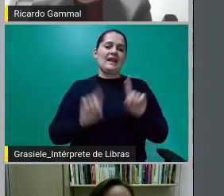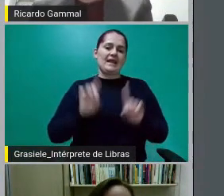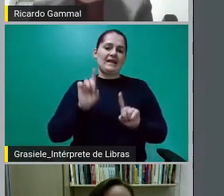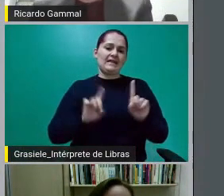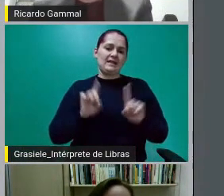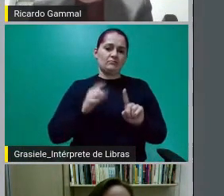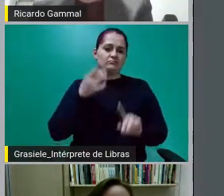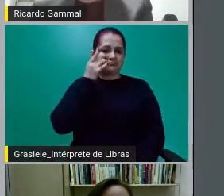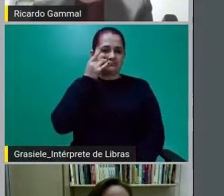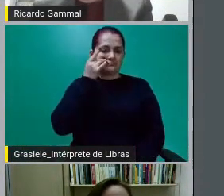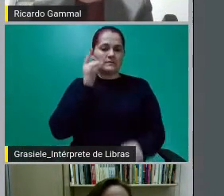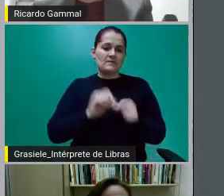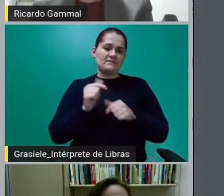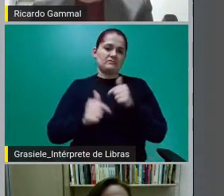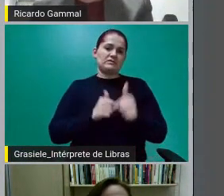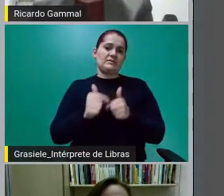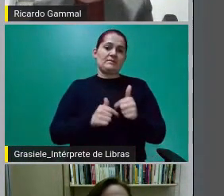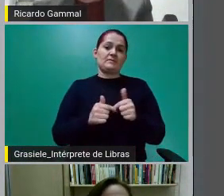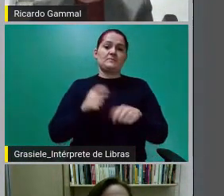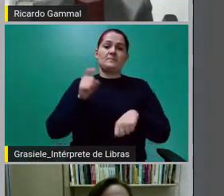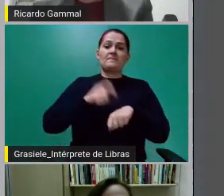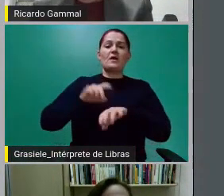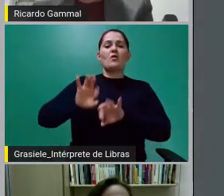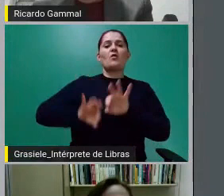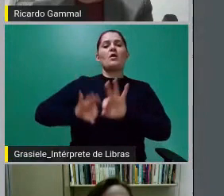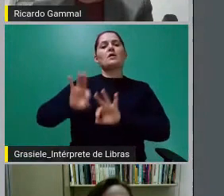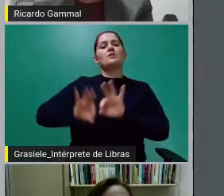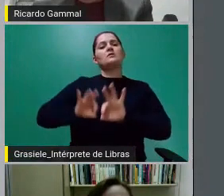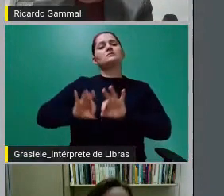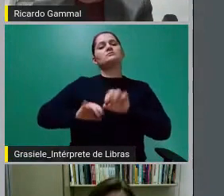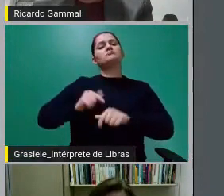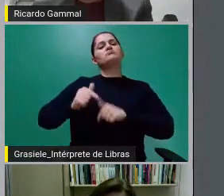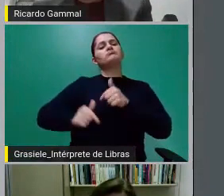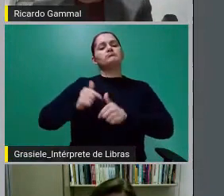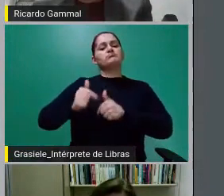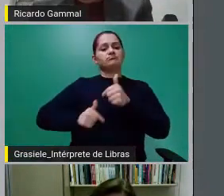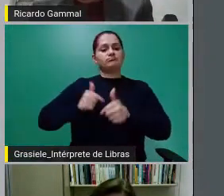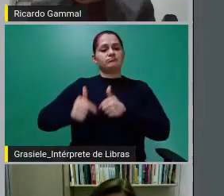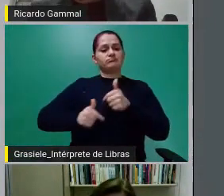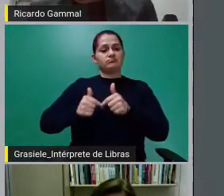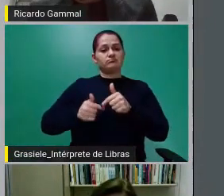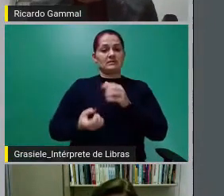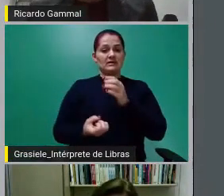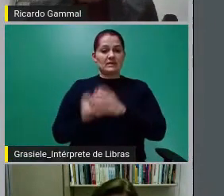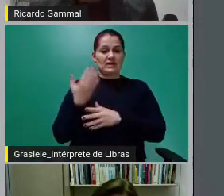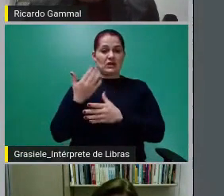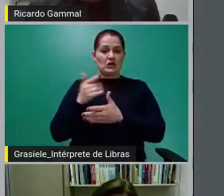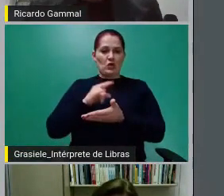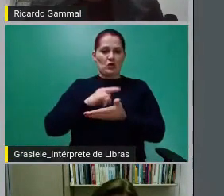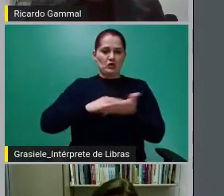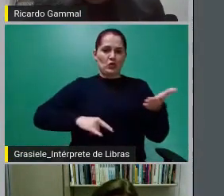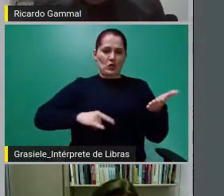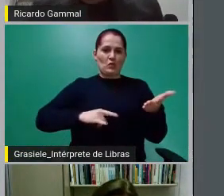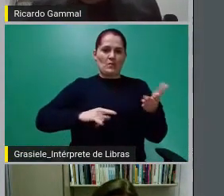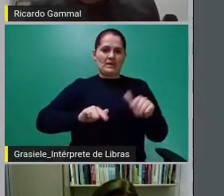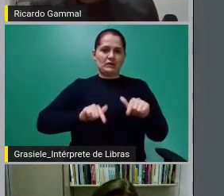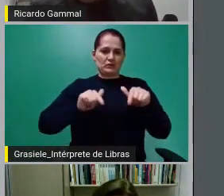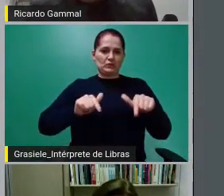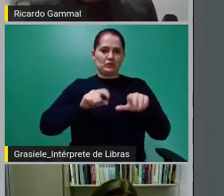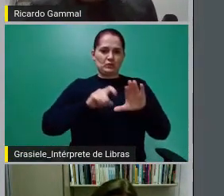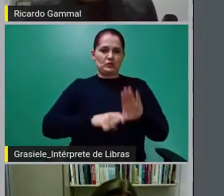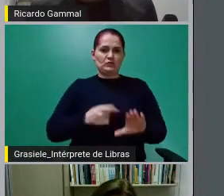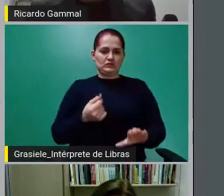que a operação foi estruturada e foram emitidas as debêntures no valor de